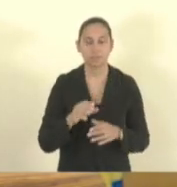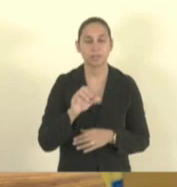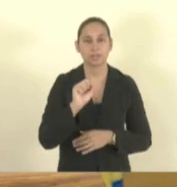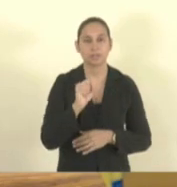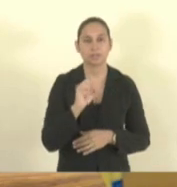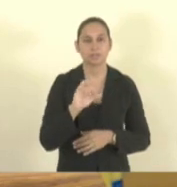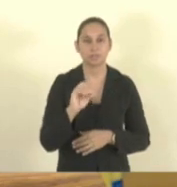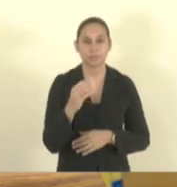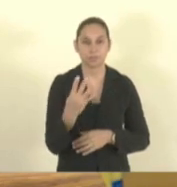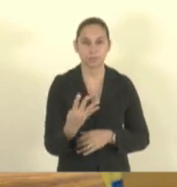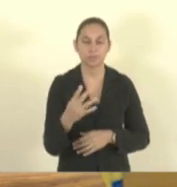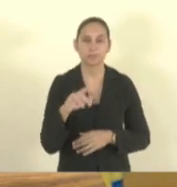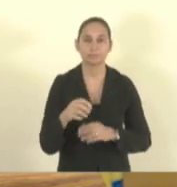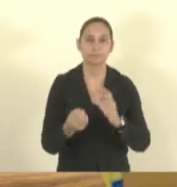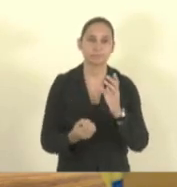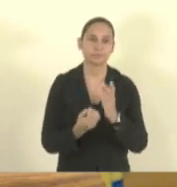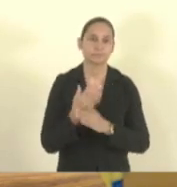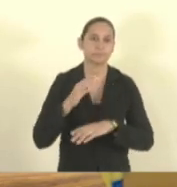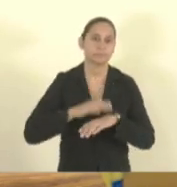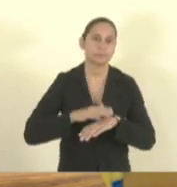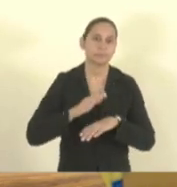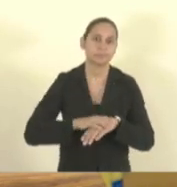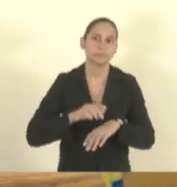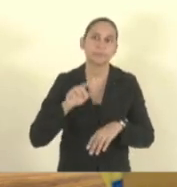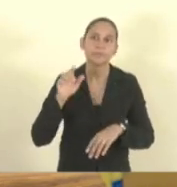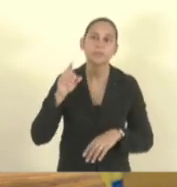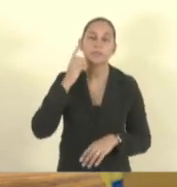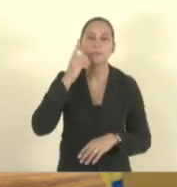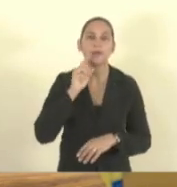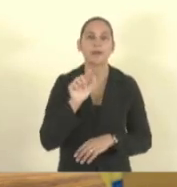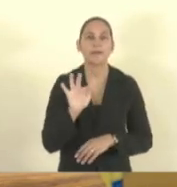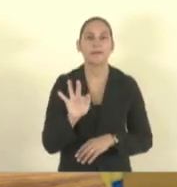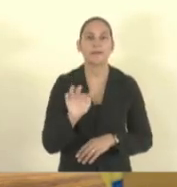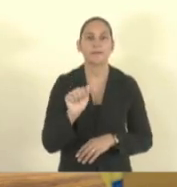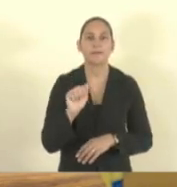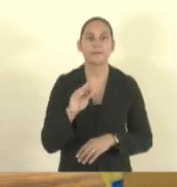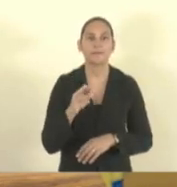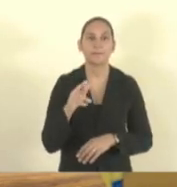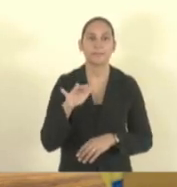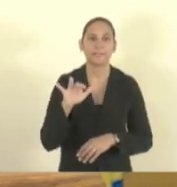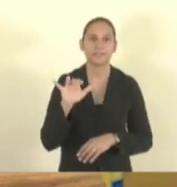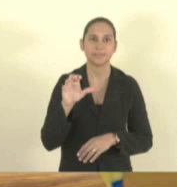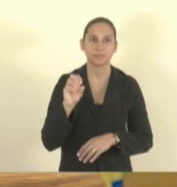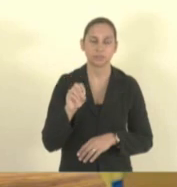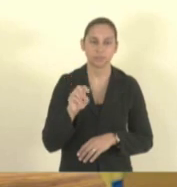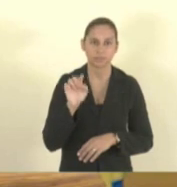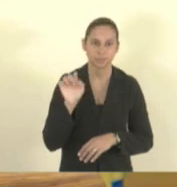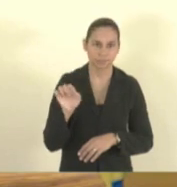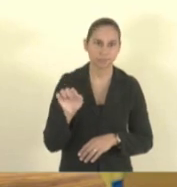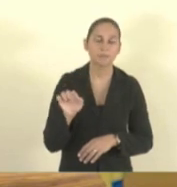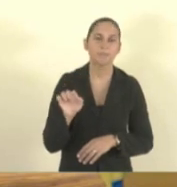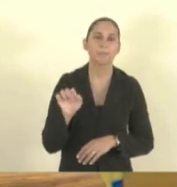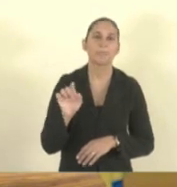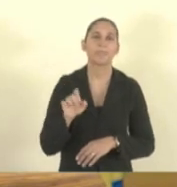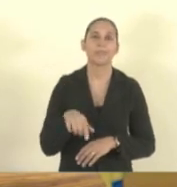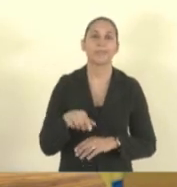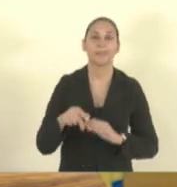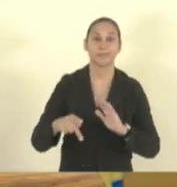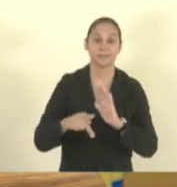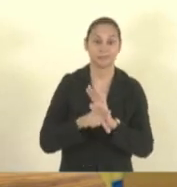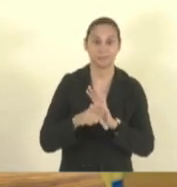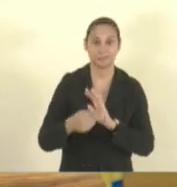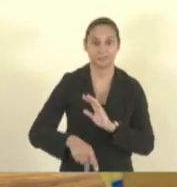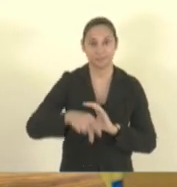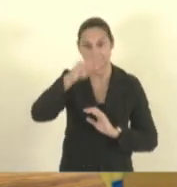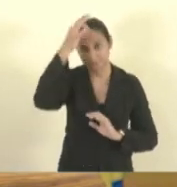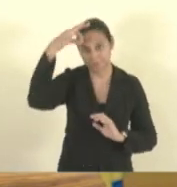2022, autoria do deputado Fabrício Gandini, que declara o educador Amâncio Pinto Pereira patrão da educação do Estado do